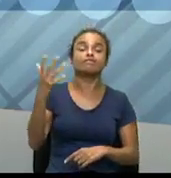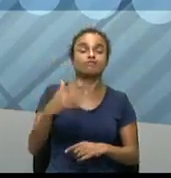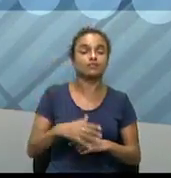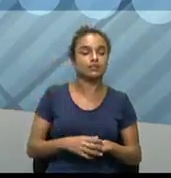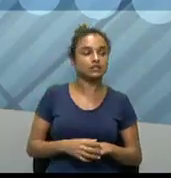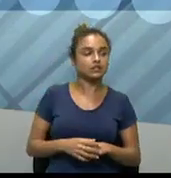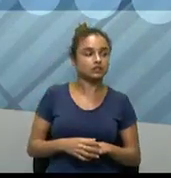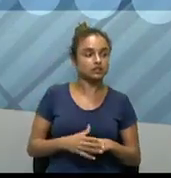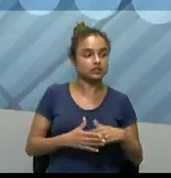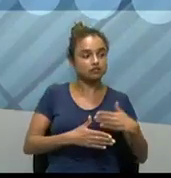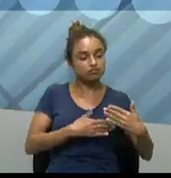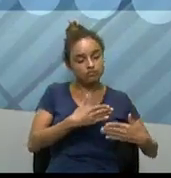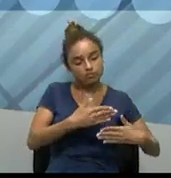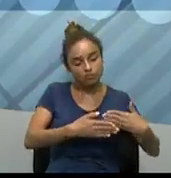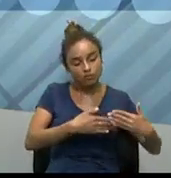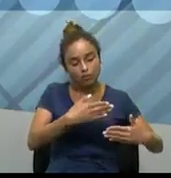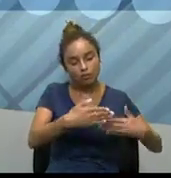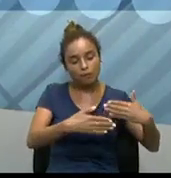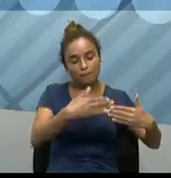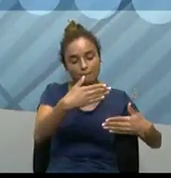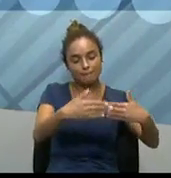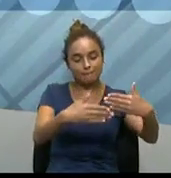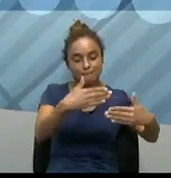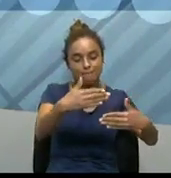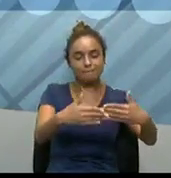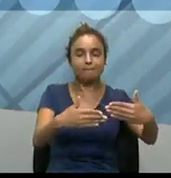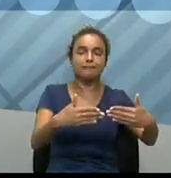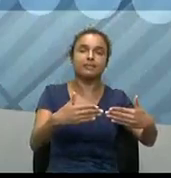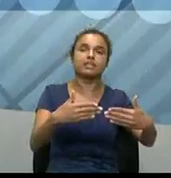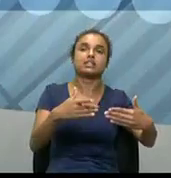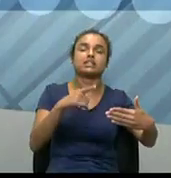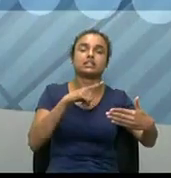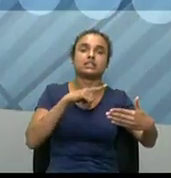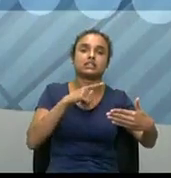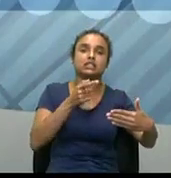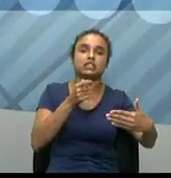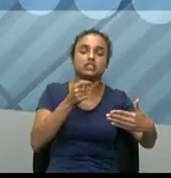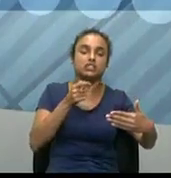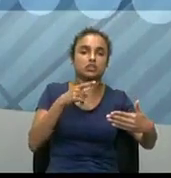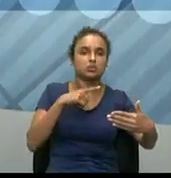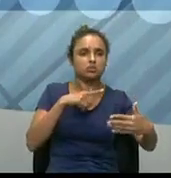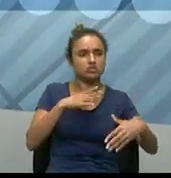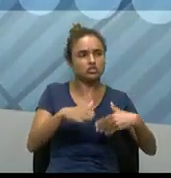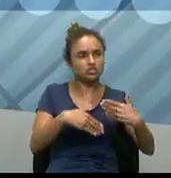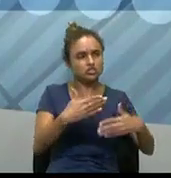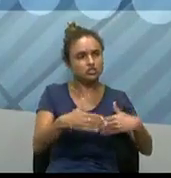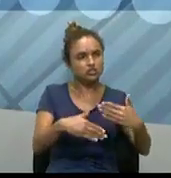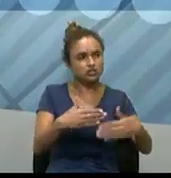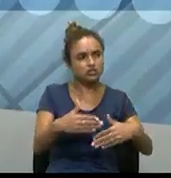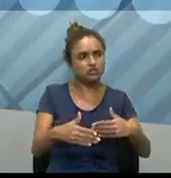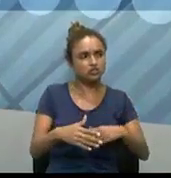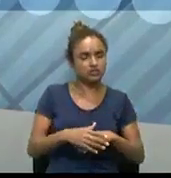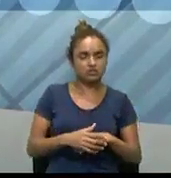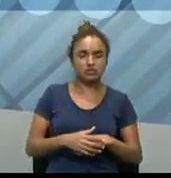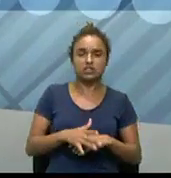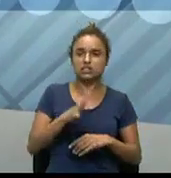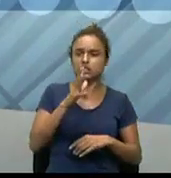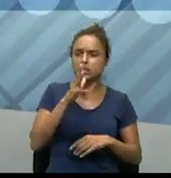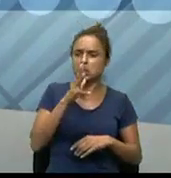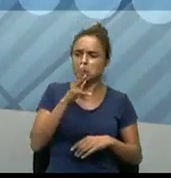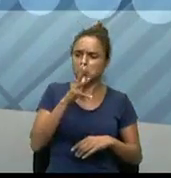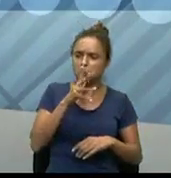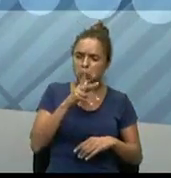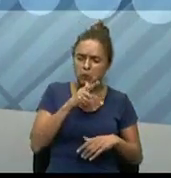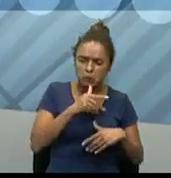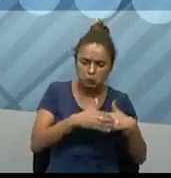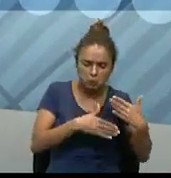esse processamento, ele gasta muita energia, tá, então, o que se vê, na